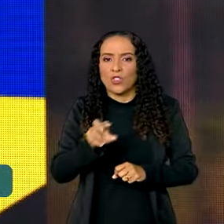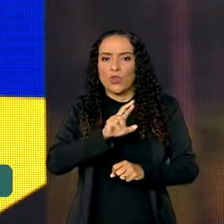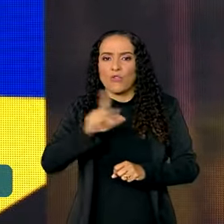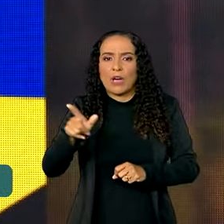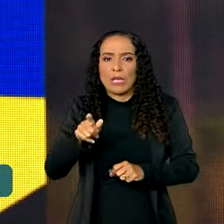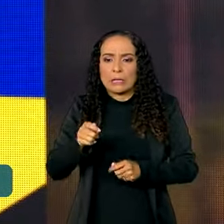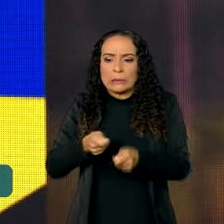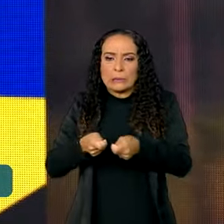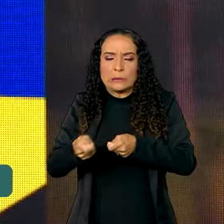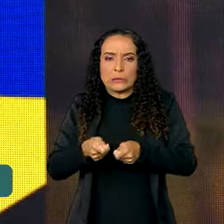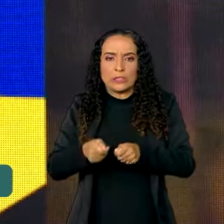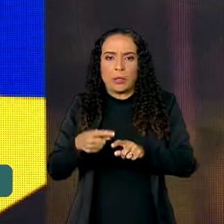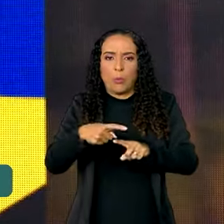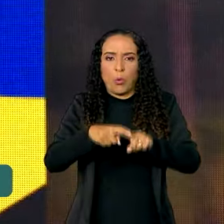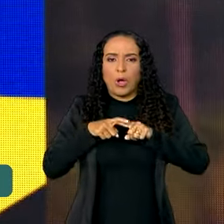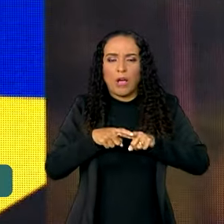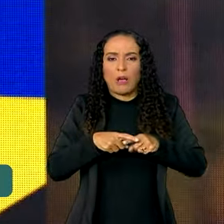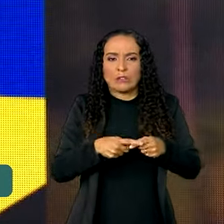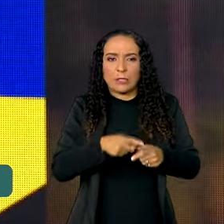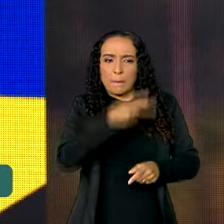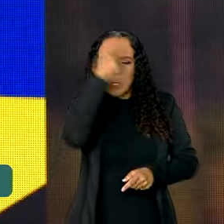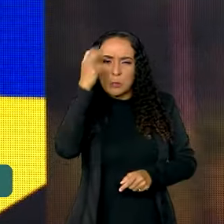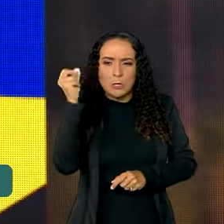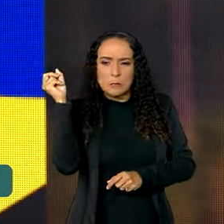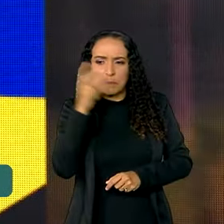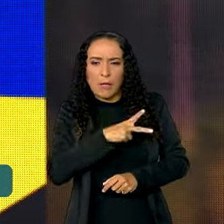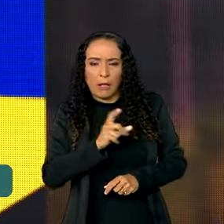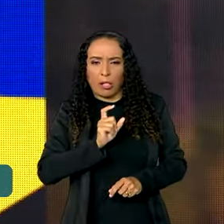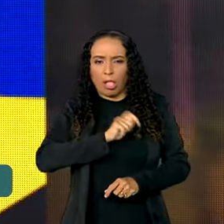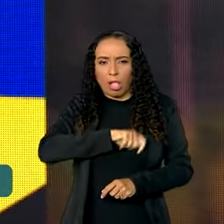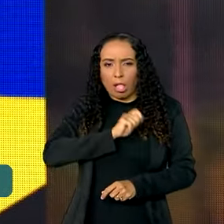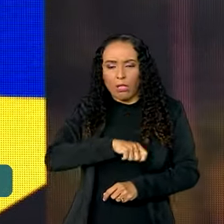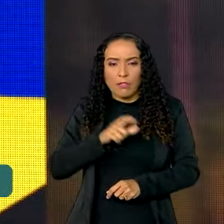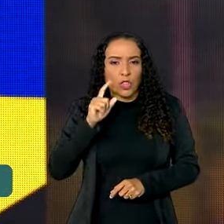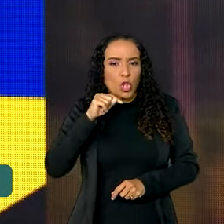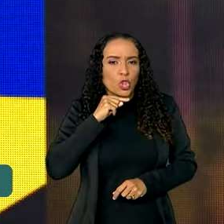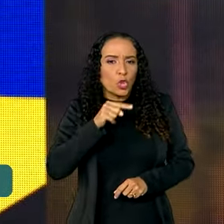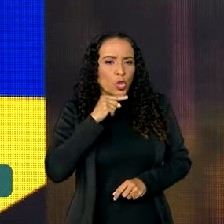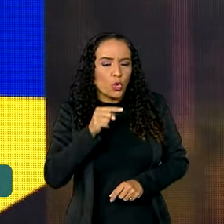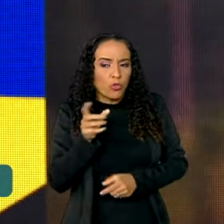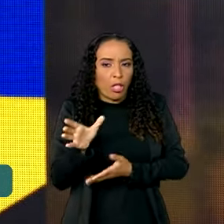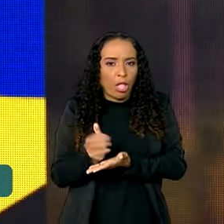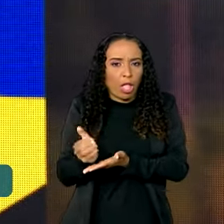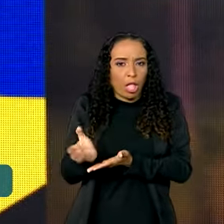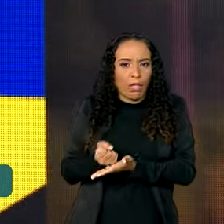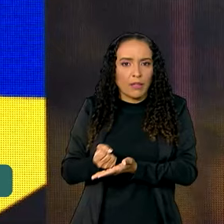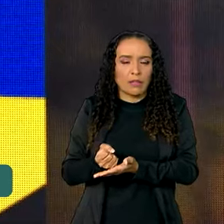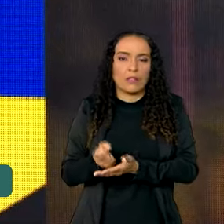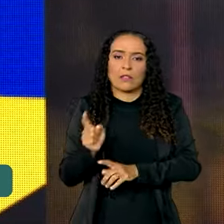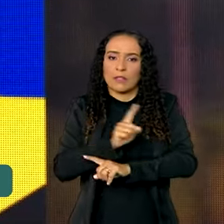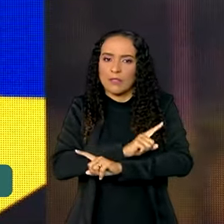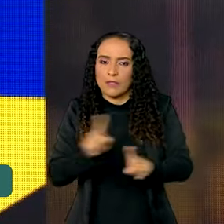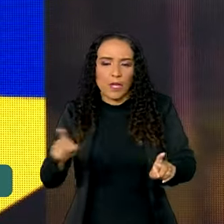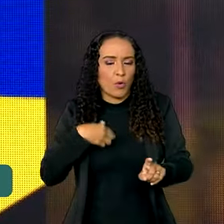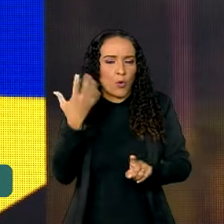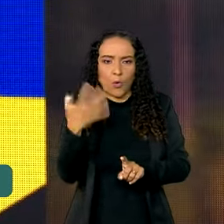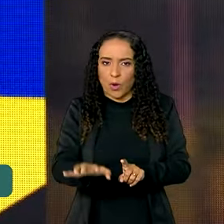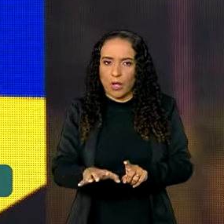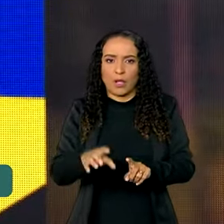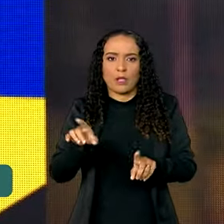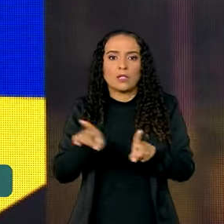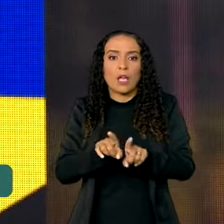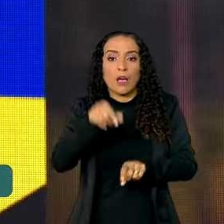contido pelos malandros, pelos espertos que levantam dúvida para ganhar dinheiro. Nós não queremos mais isso